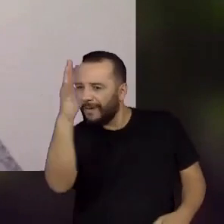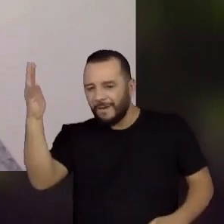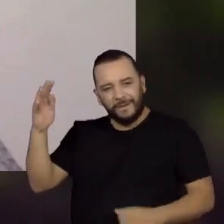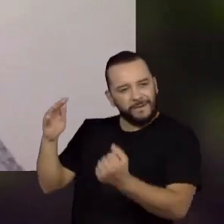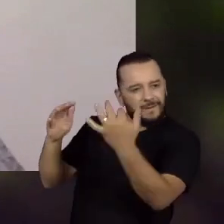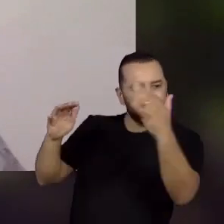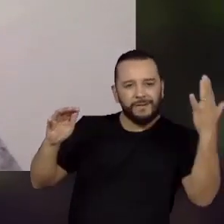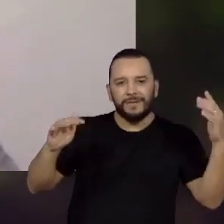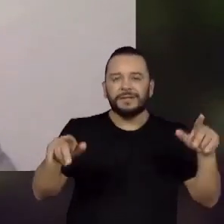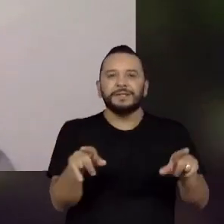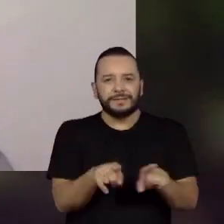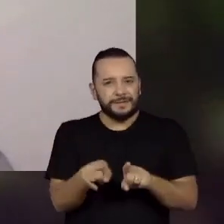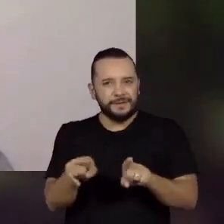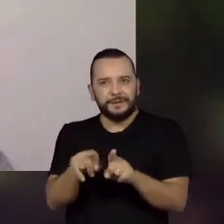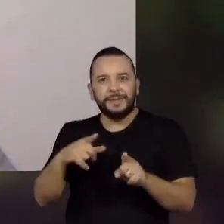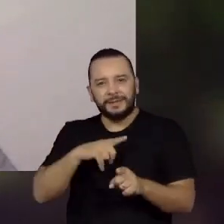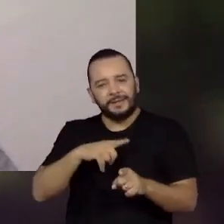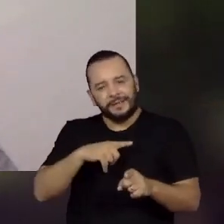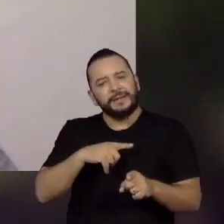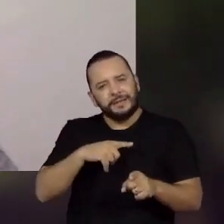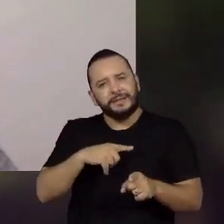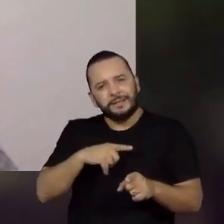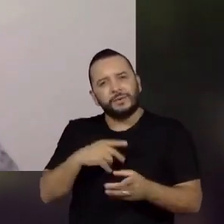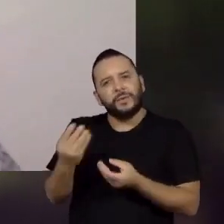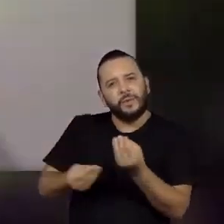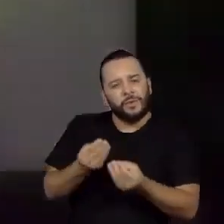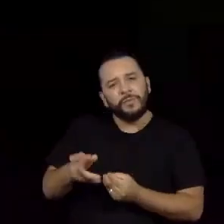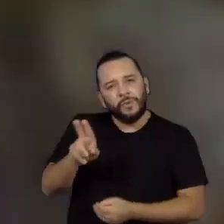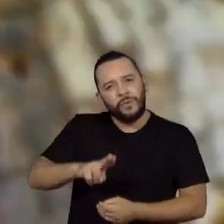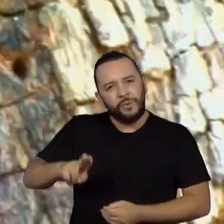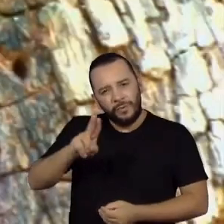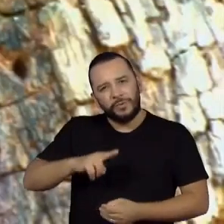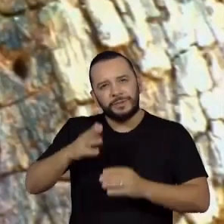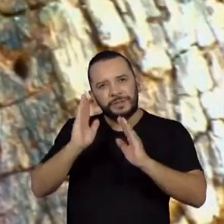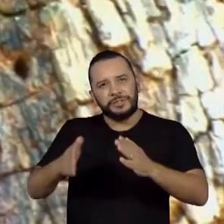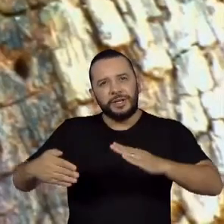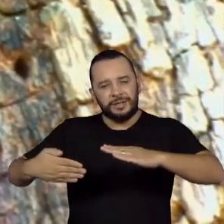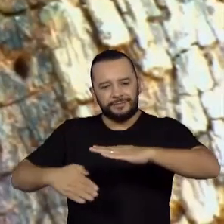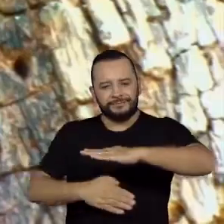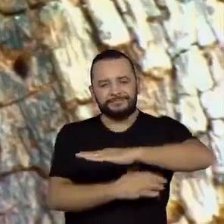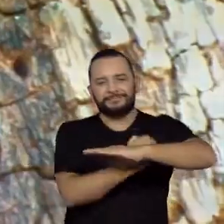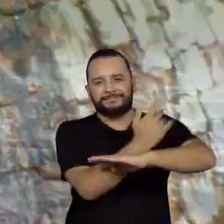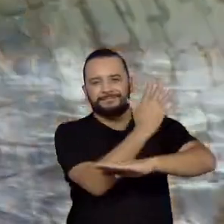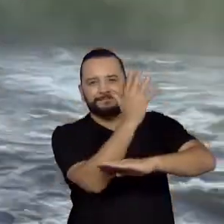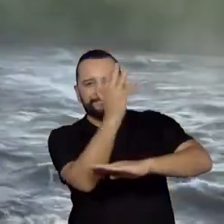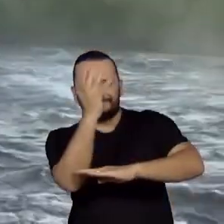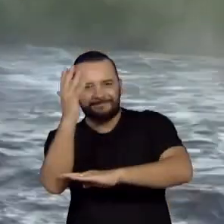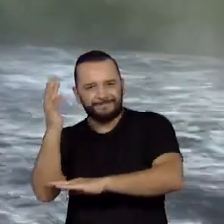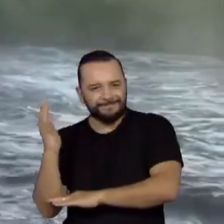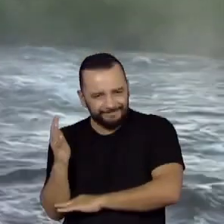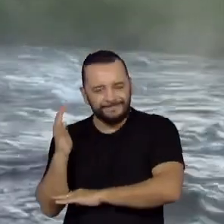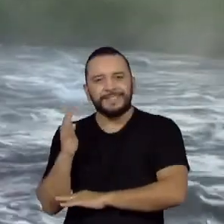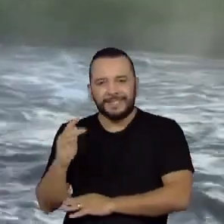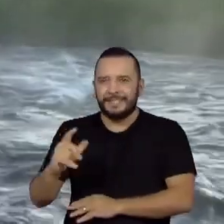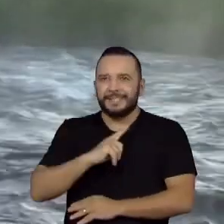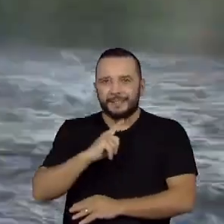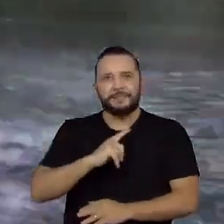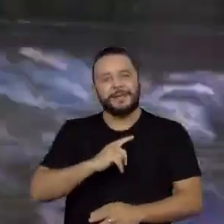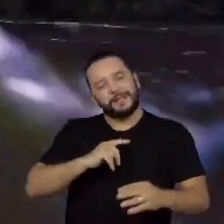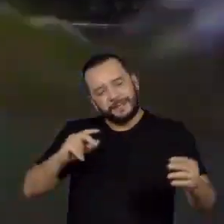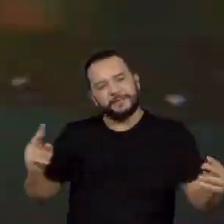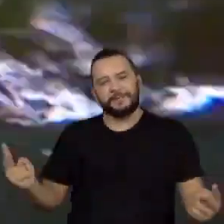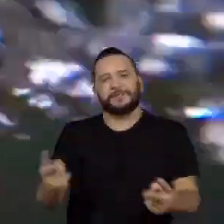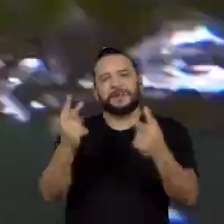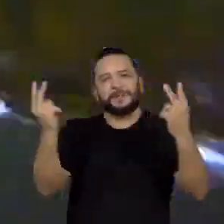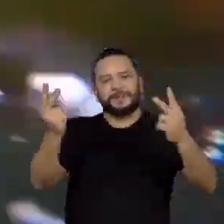benefício da utilização da biodiversidade. Valorizar os produtos da floresta em pé, então,